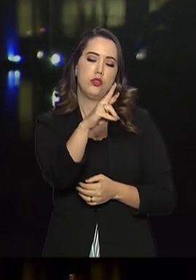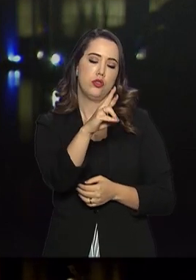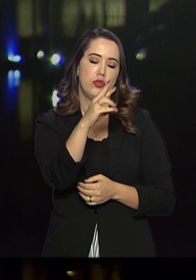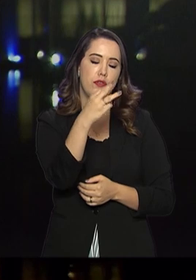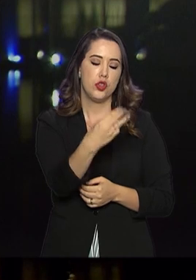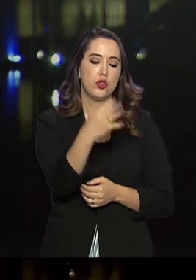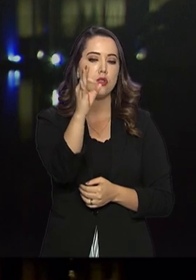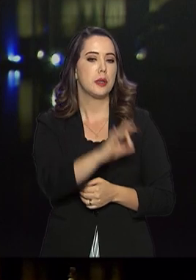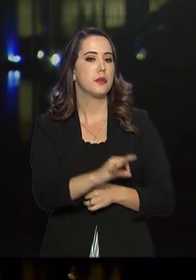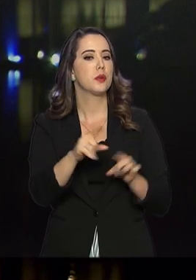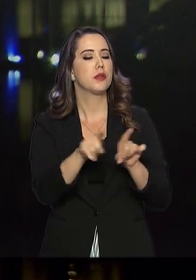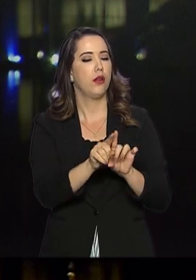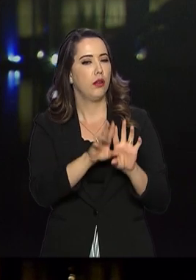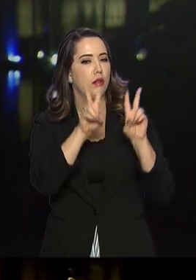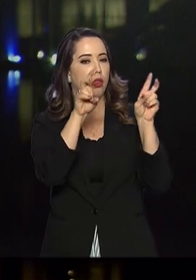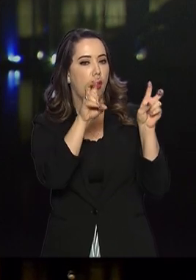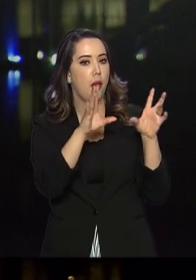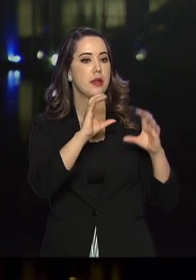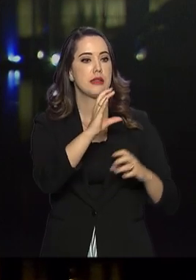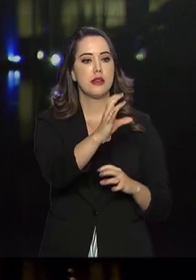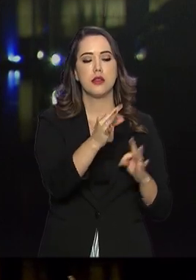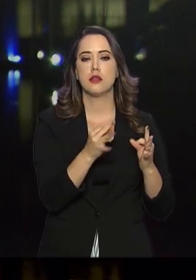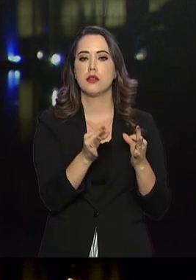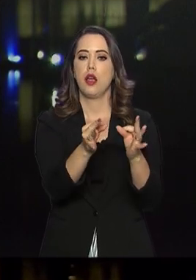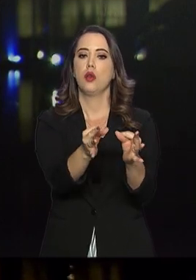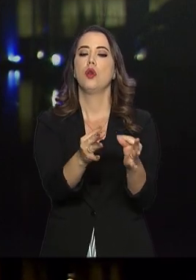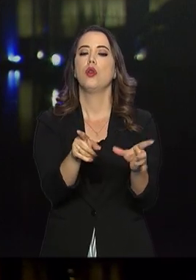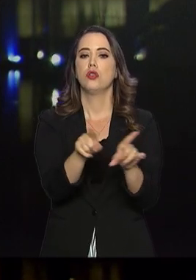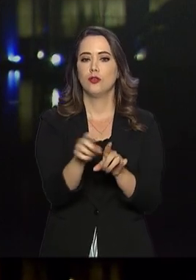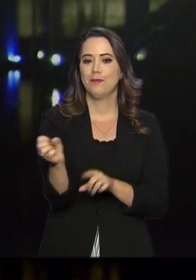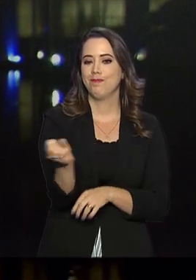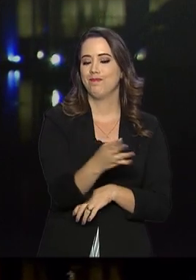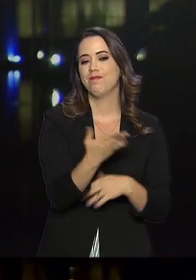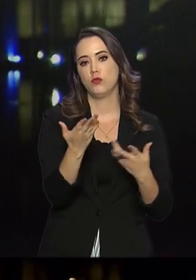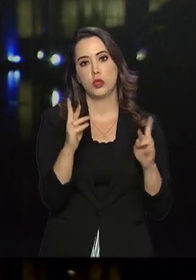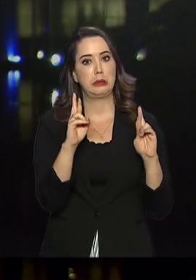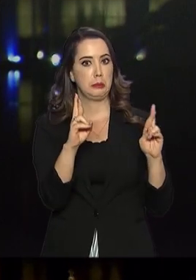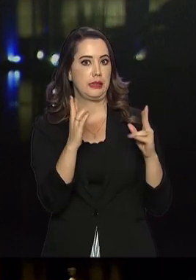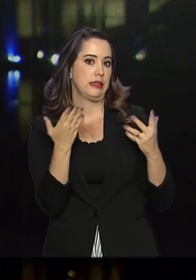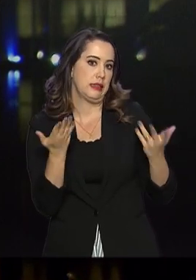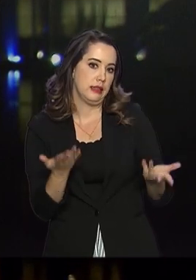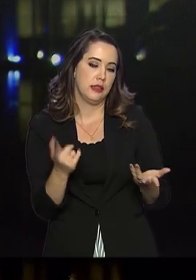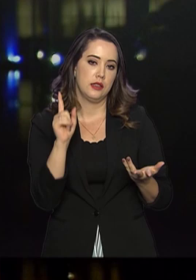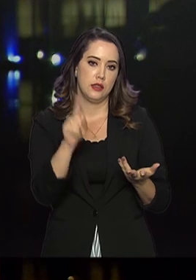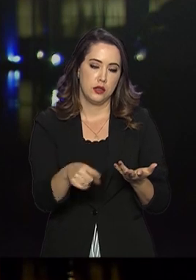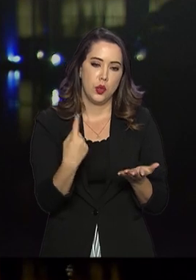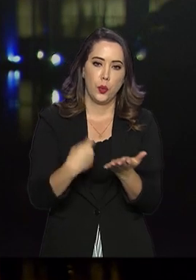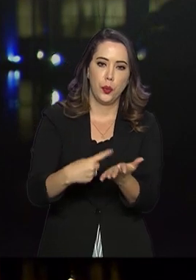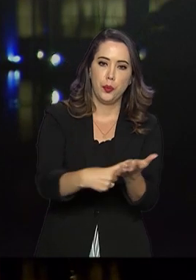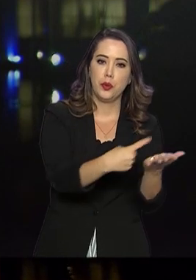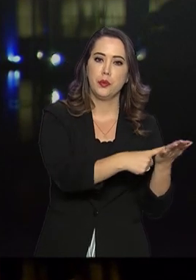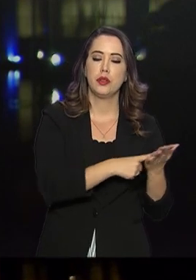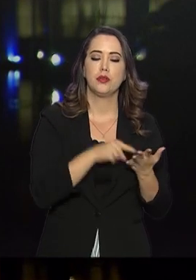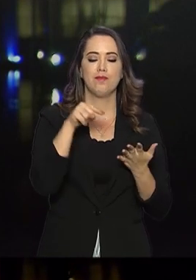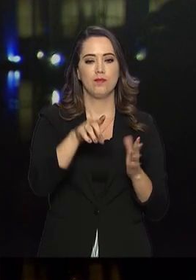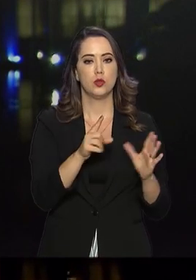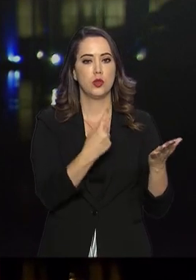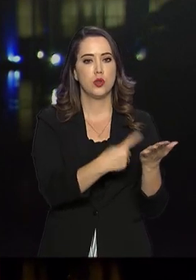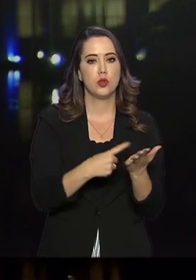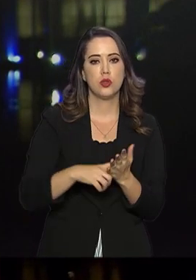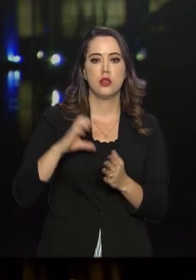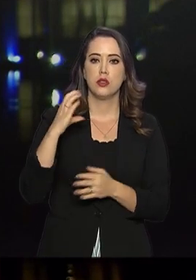este ano, as grandes áreas são ciência, tecnologia e inovação. A expectativa, portanto, é firmar acordos nessas áreas.